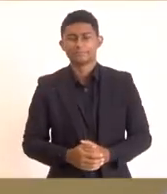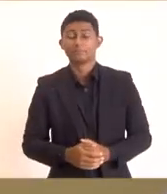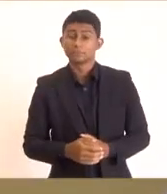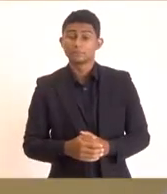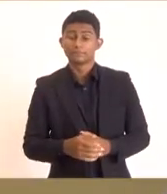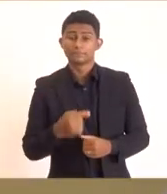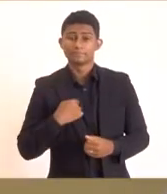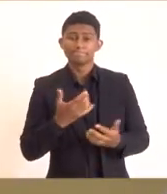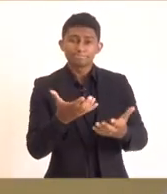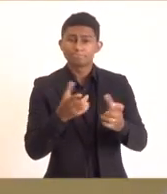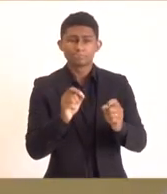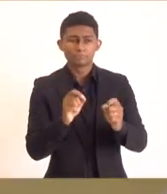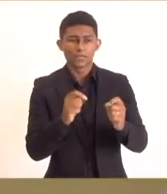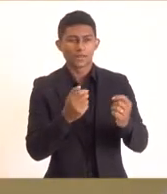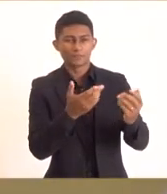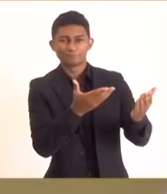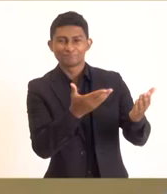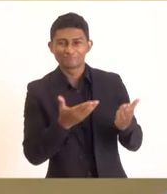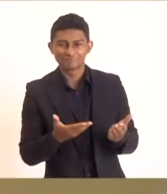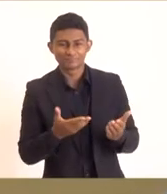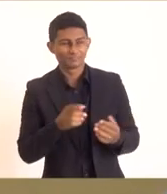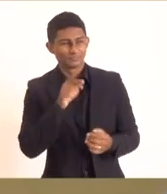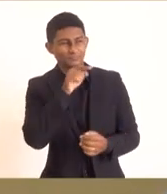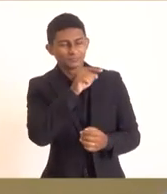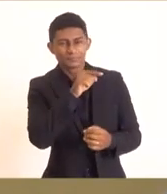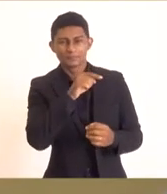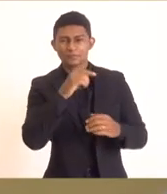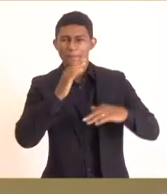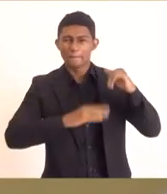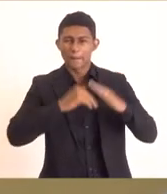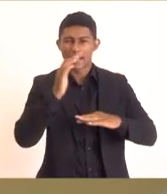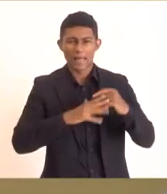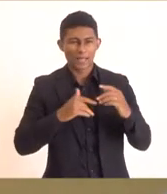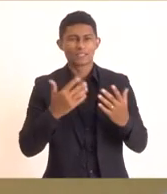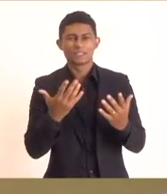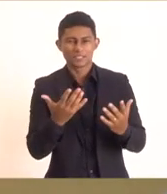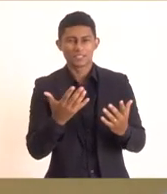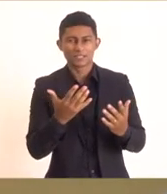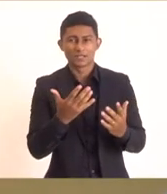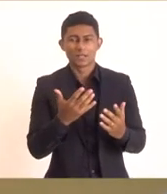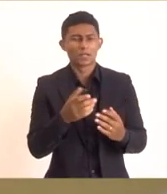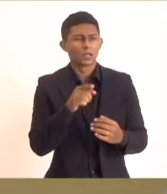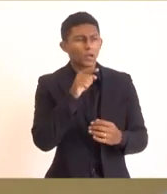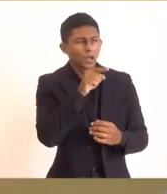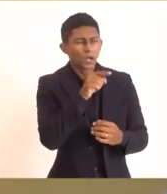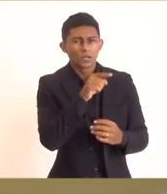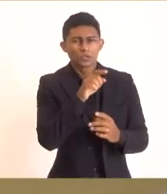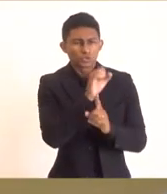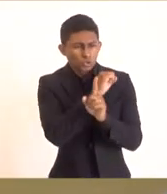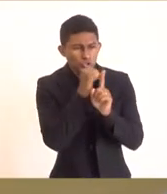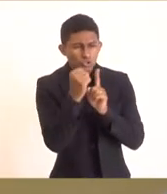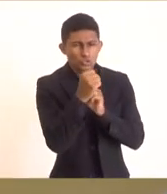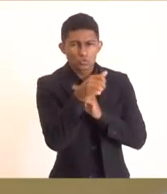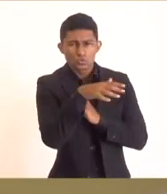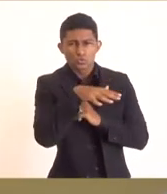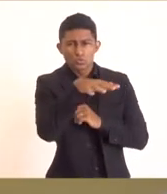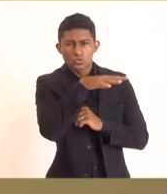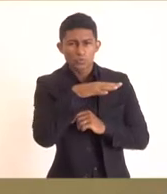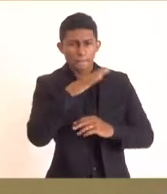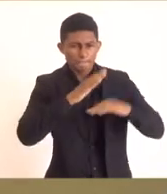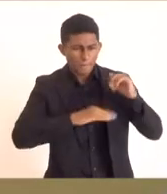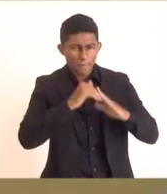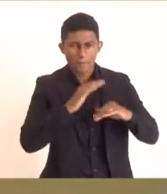Queria convidar o sociólogo, professor da UFRJ, o Paulo Bahia, para que possa